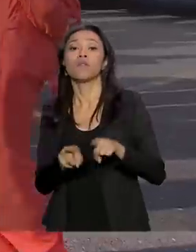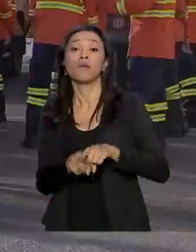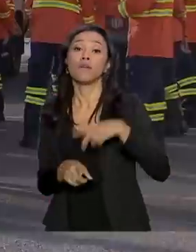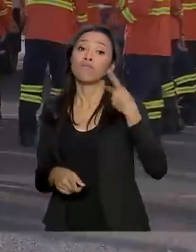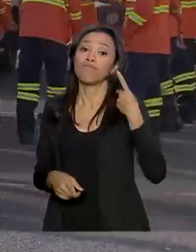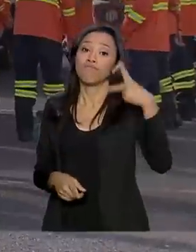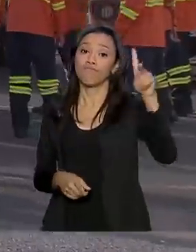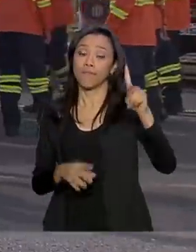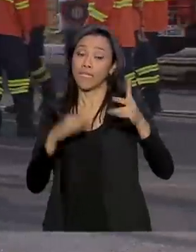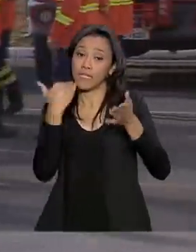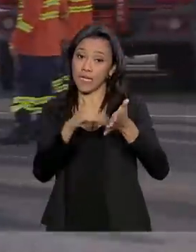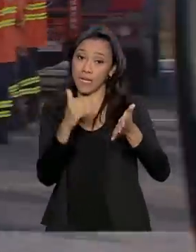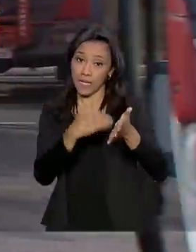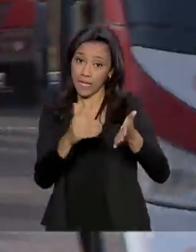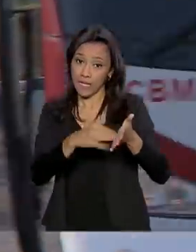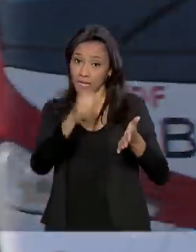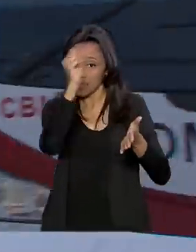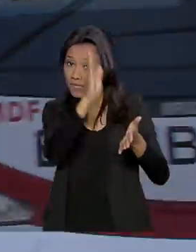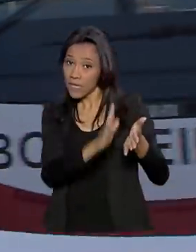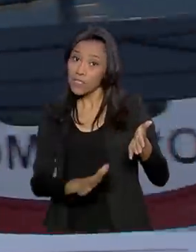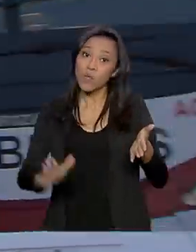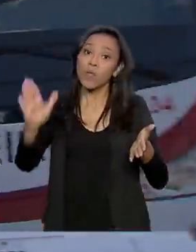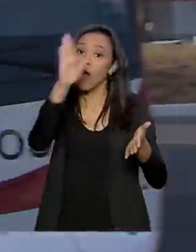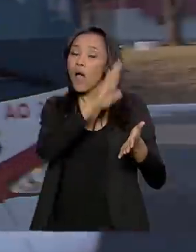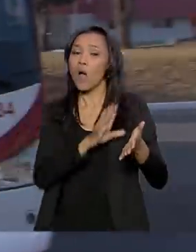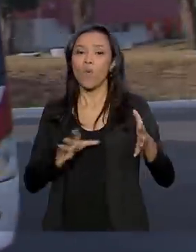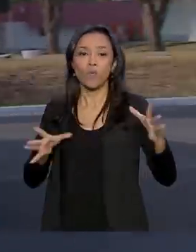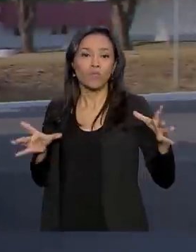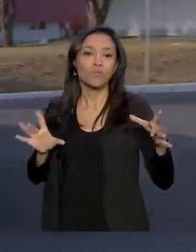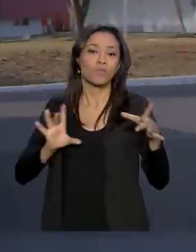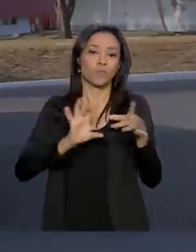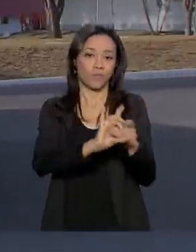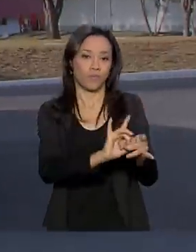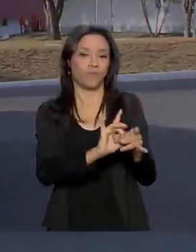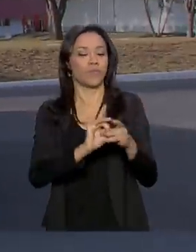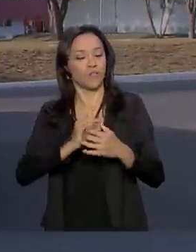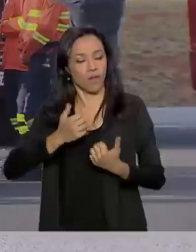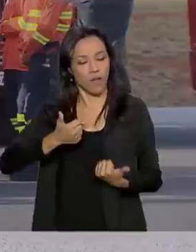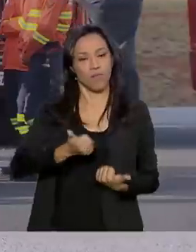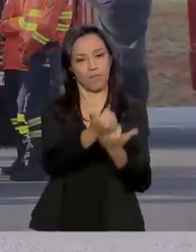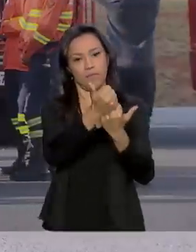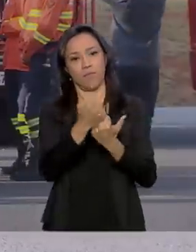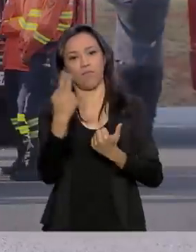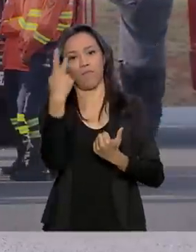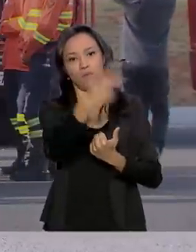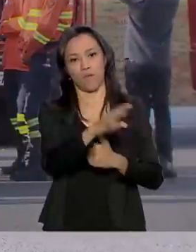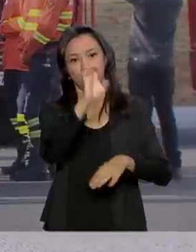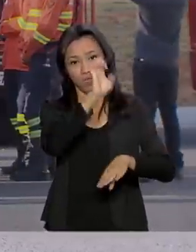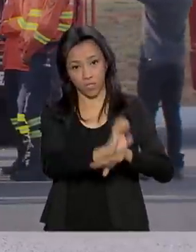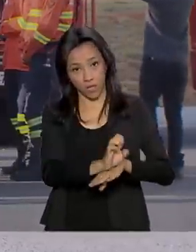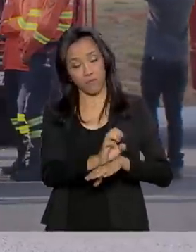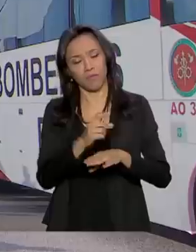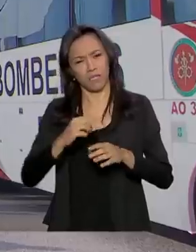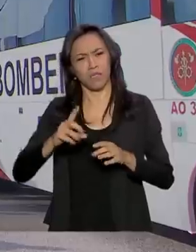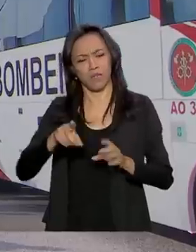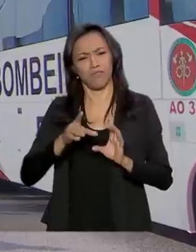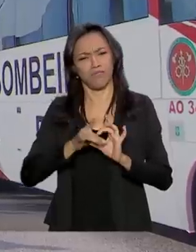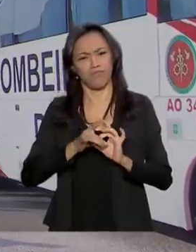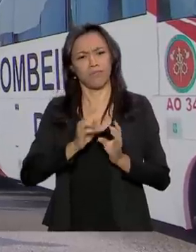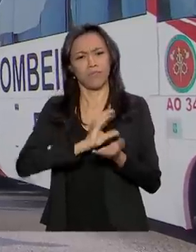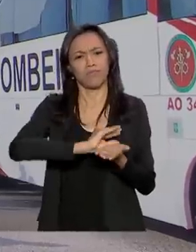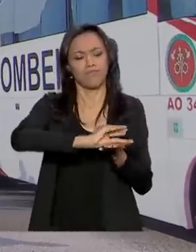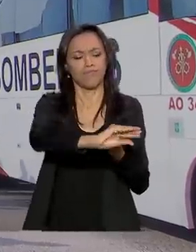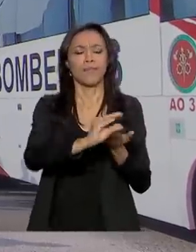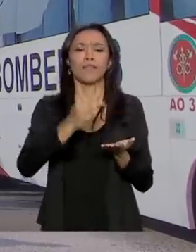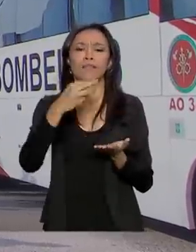Secretaria Nacional de Proteção e Defesa Civil, faz parte ali do Ministério do Desenvolvimento Regional, órgão que liberou cerca de 350